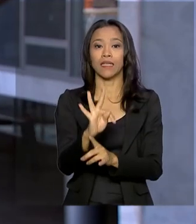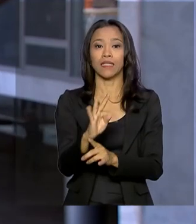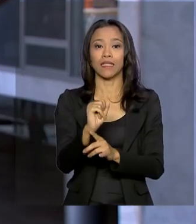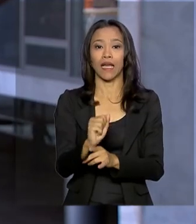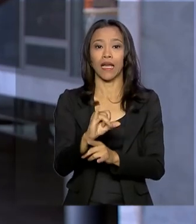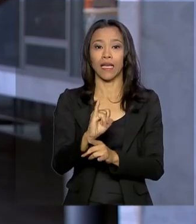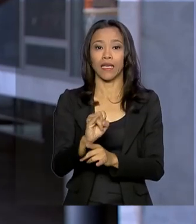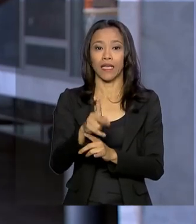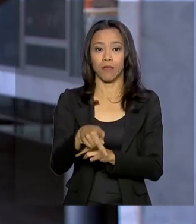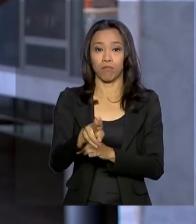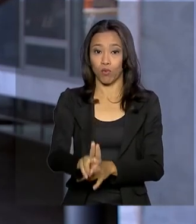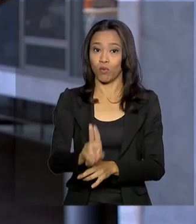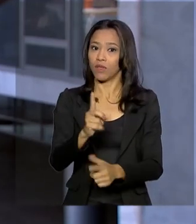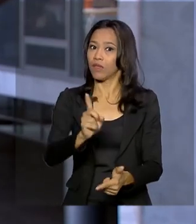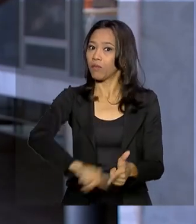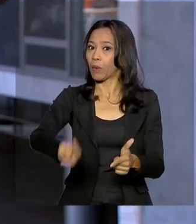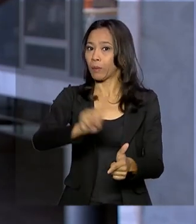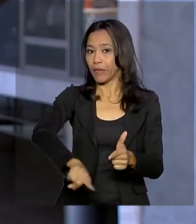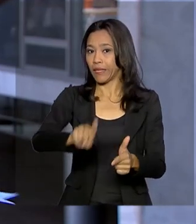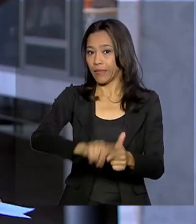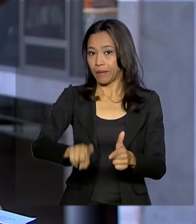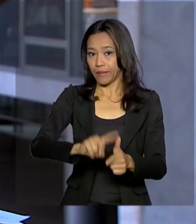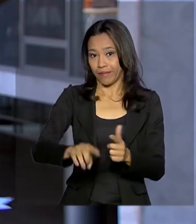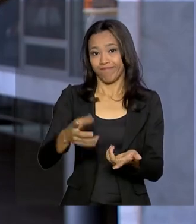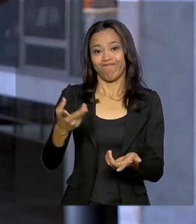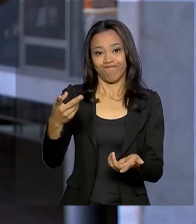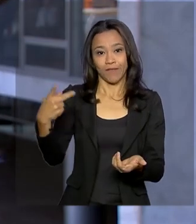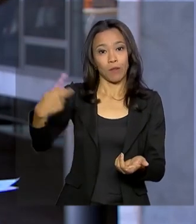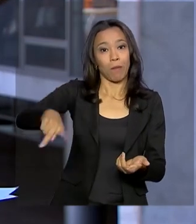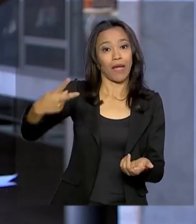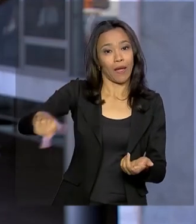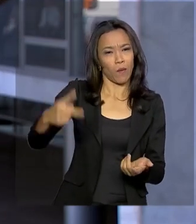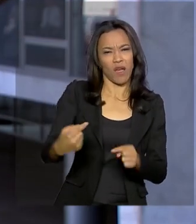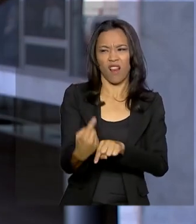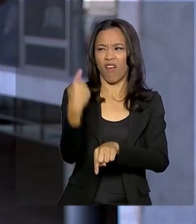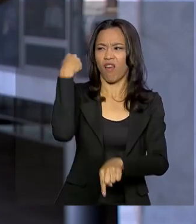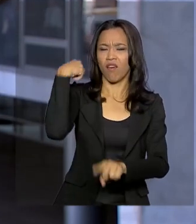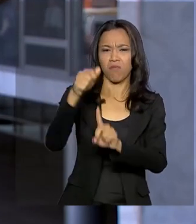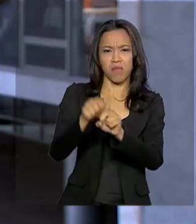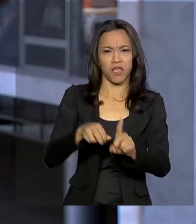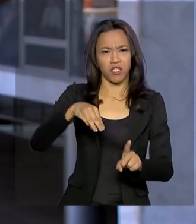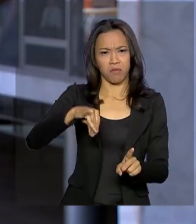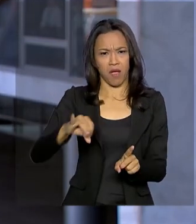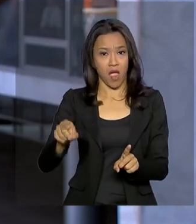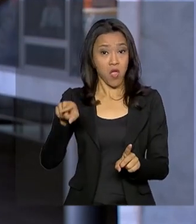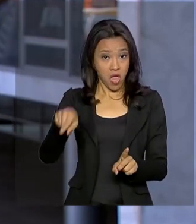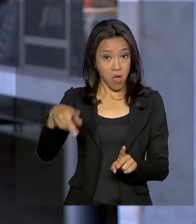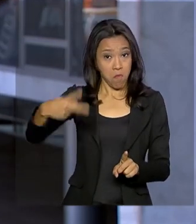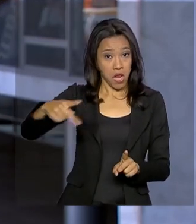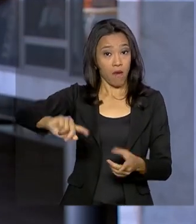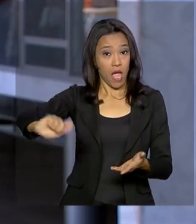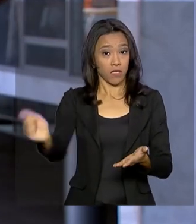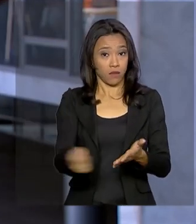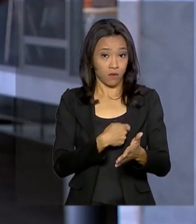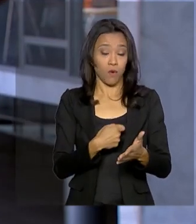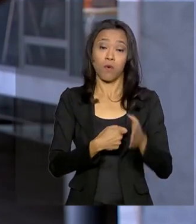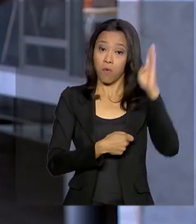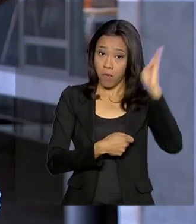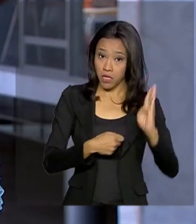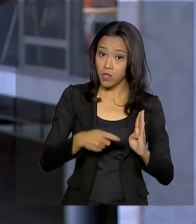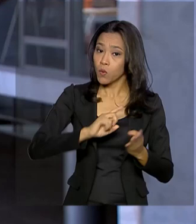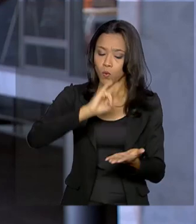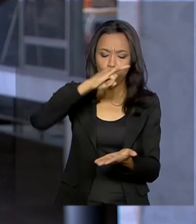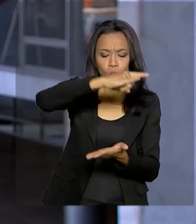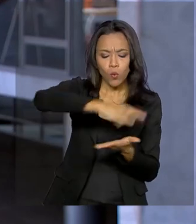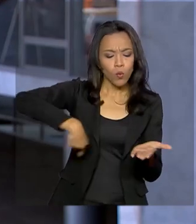baita crise política no Paraguai. Essa história começou lá em maio, quando o Paraguai assinou com o Brasil um acordo que